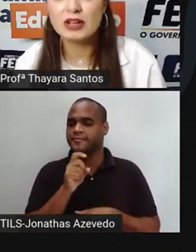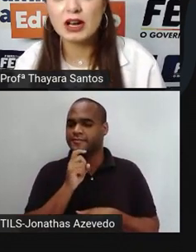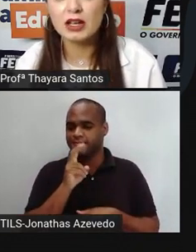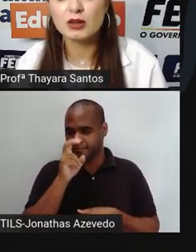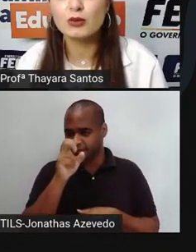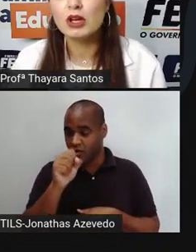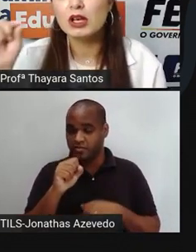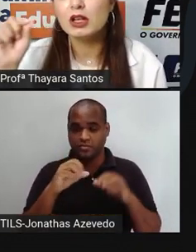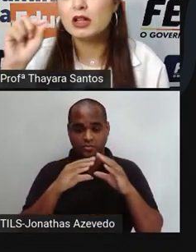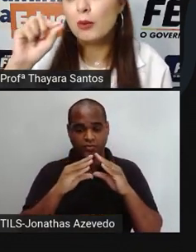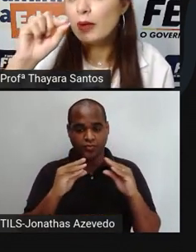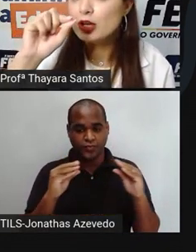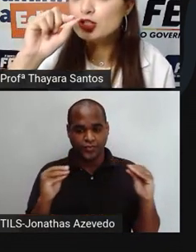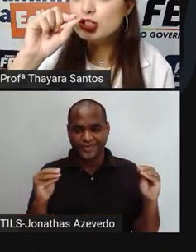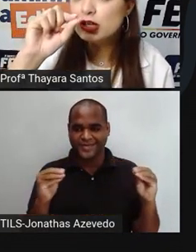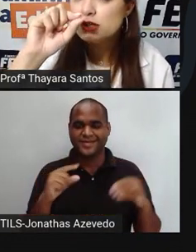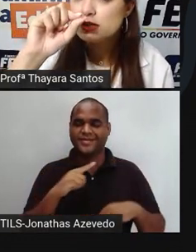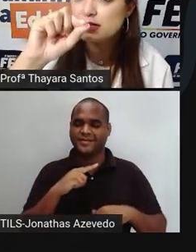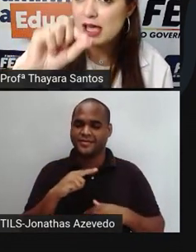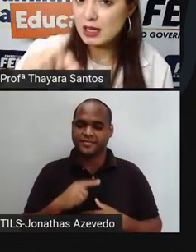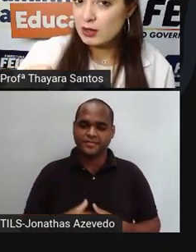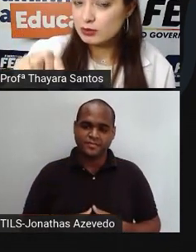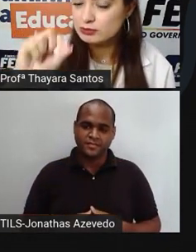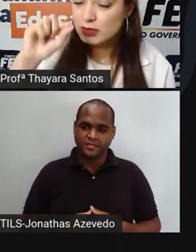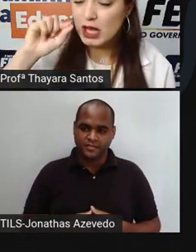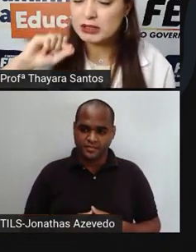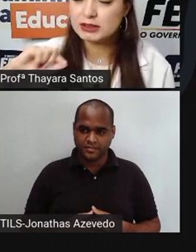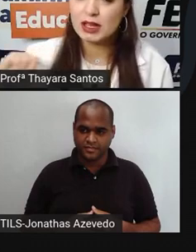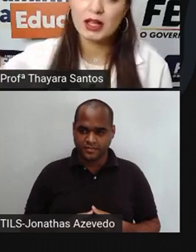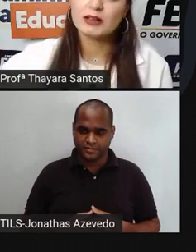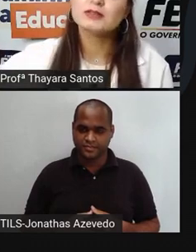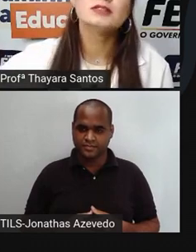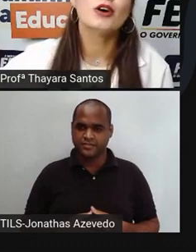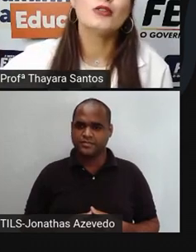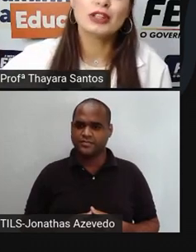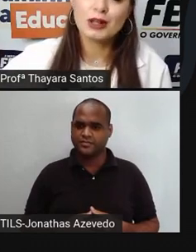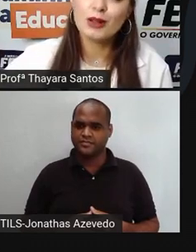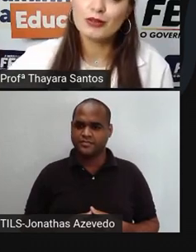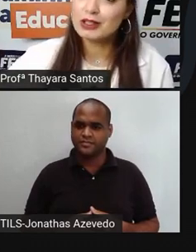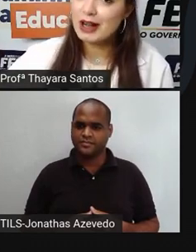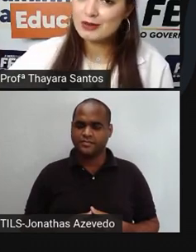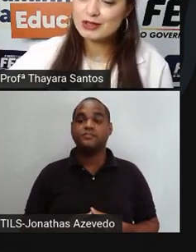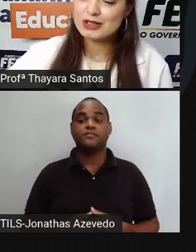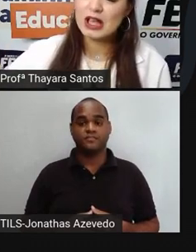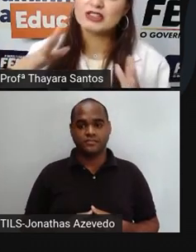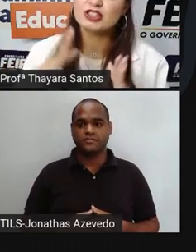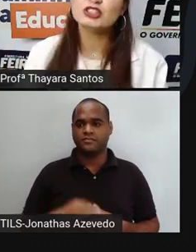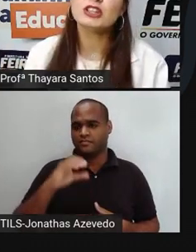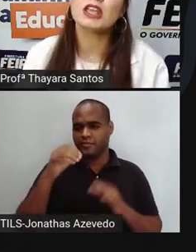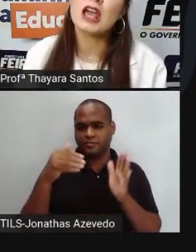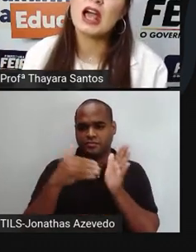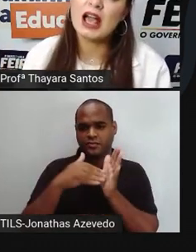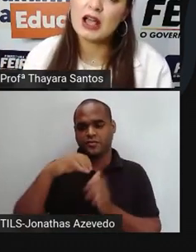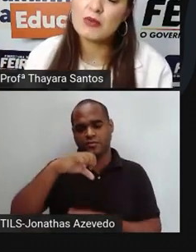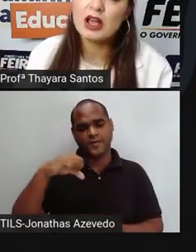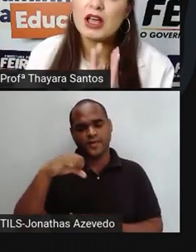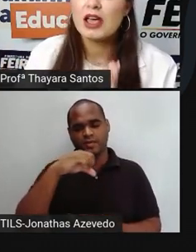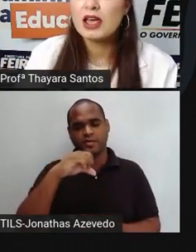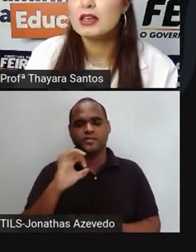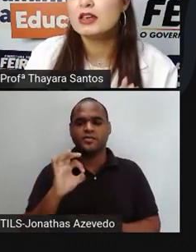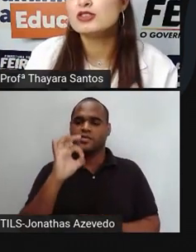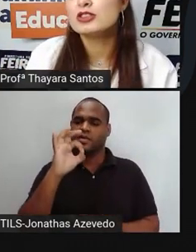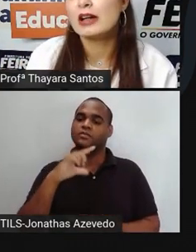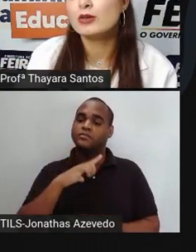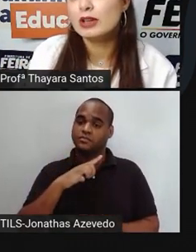e vai virar líquido. Então, de 0 até 99 graus, a gente tem a água